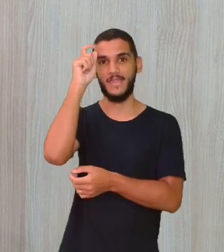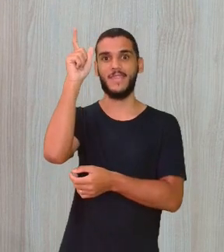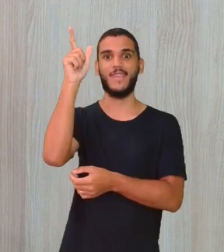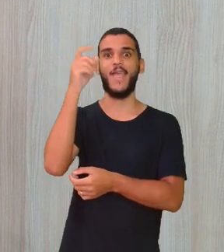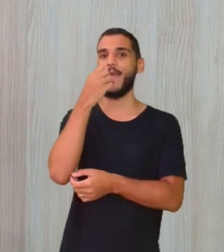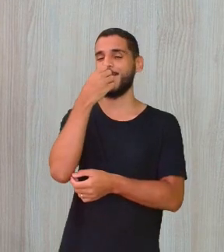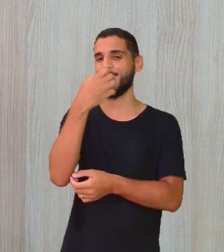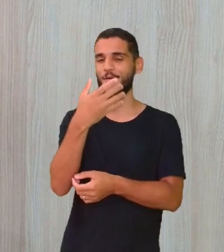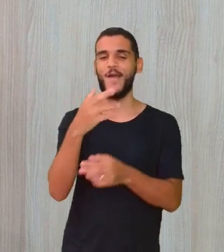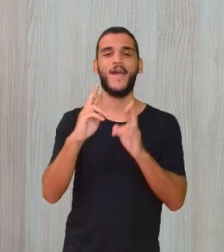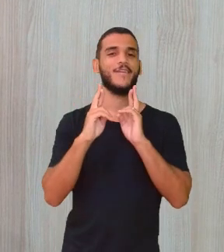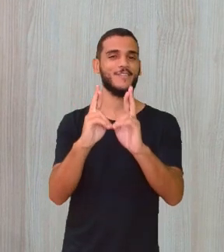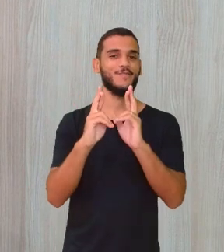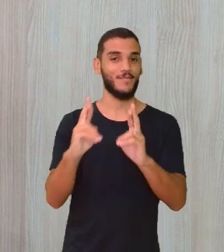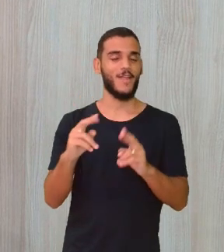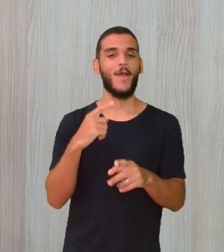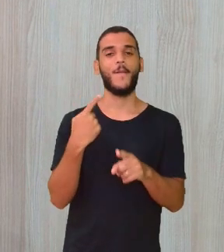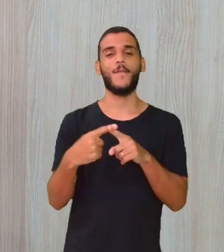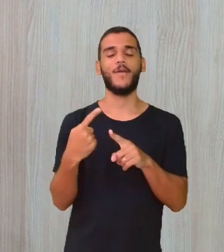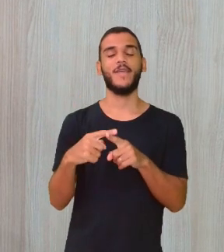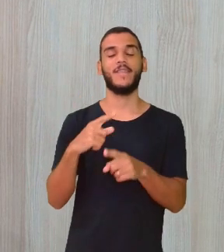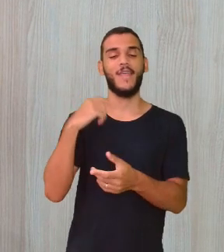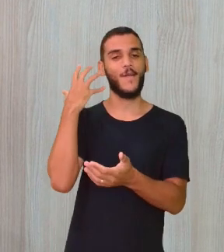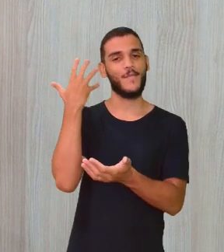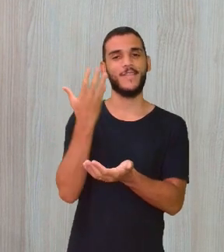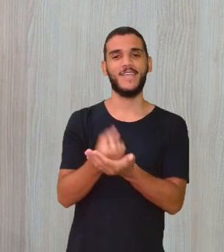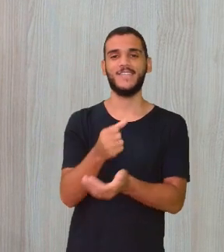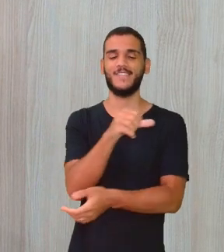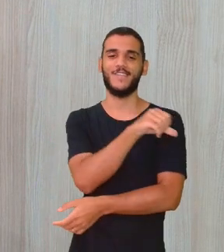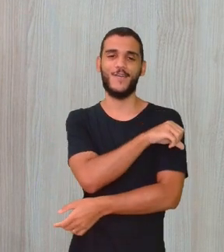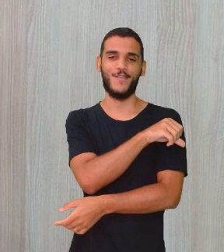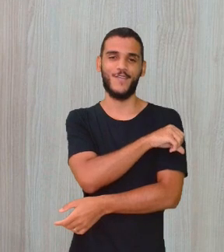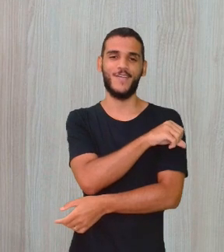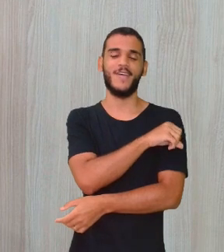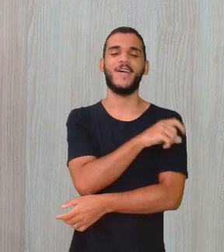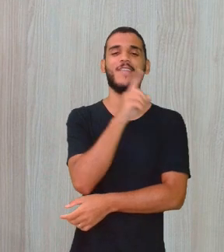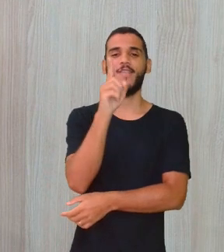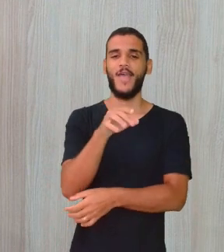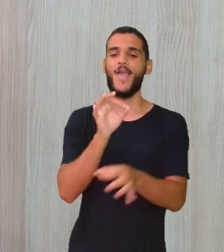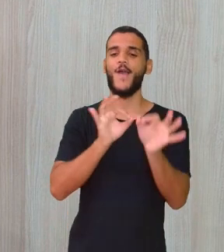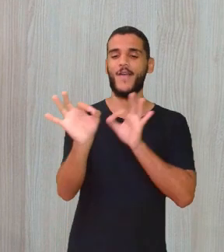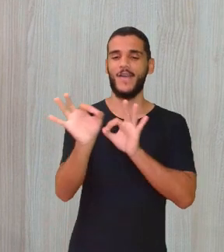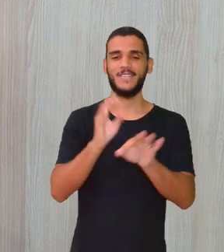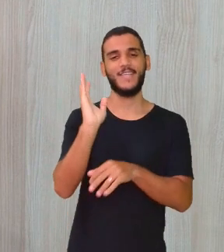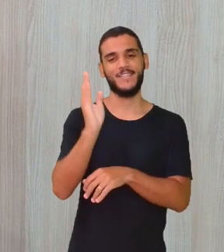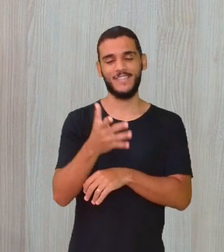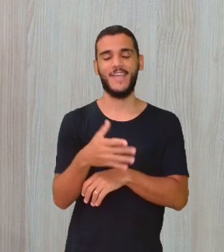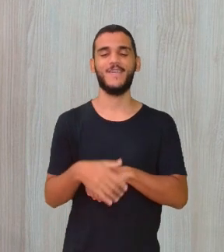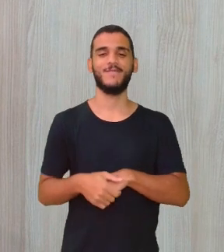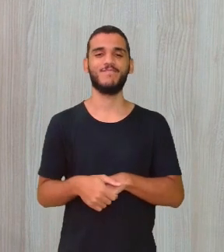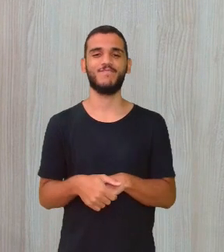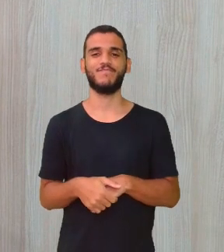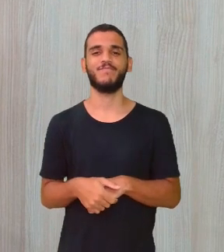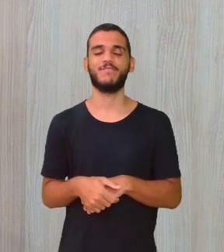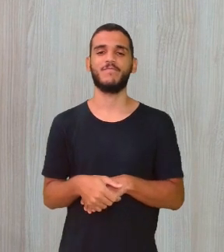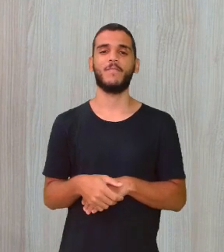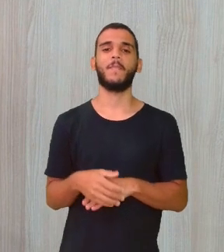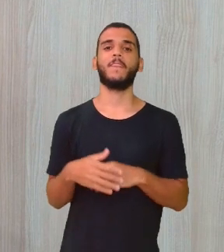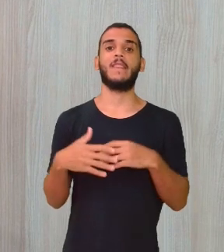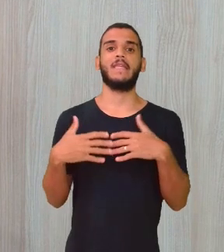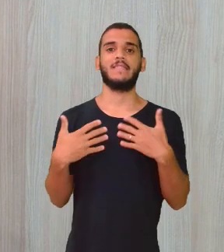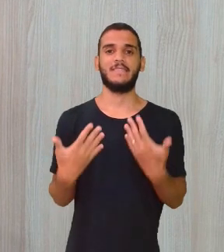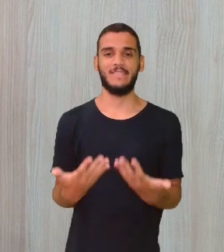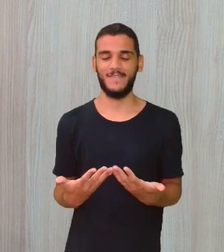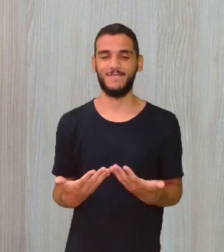Esperem por aí, porque o podcast do nono ano vai ser planejado e executado. Será que sai?